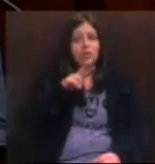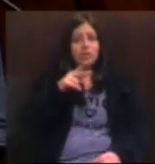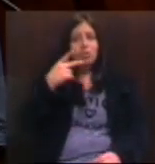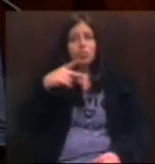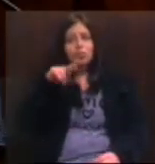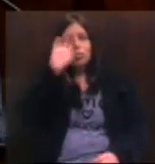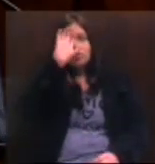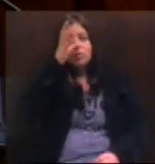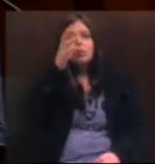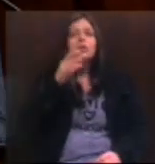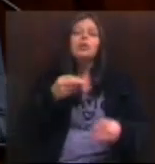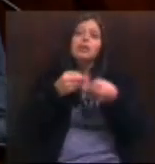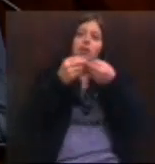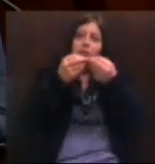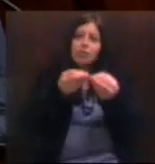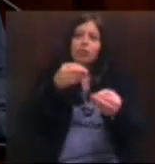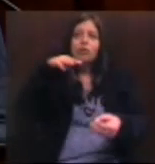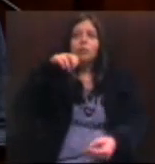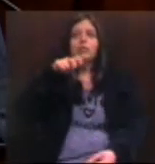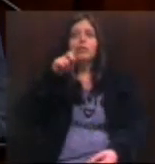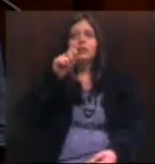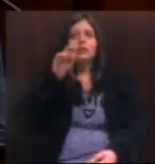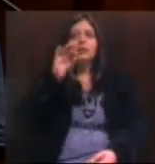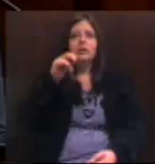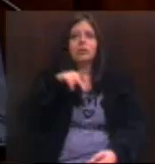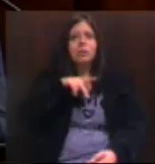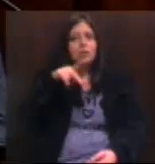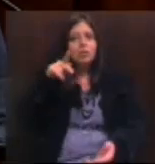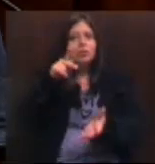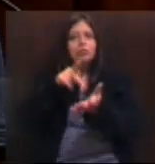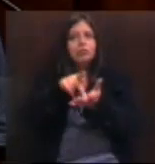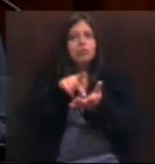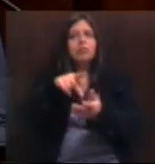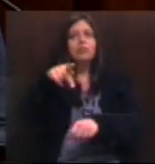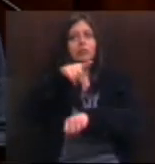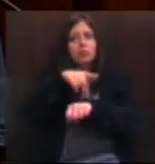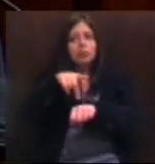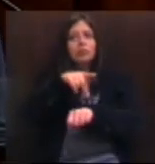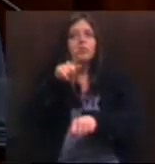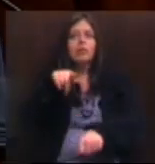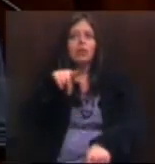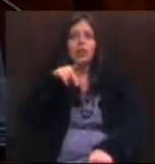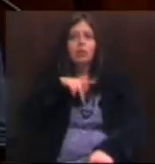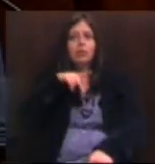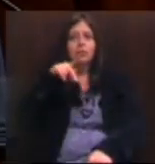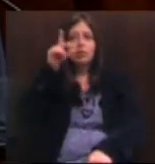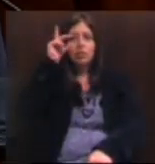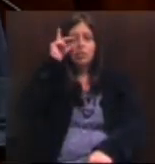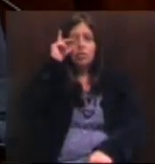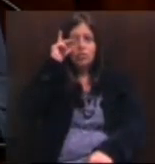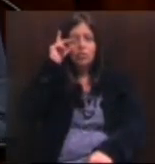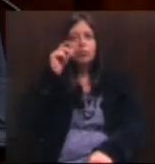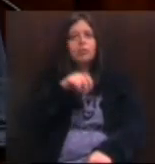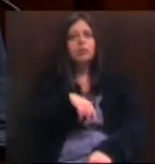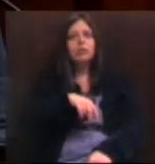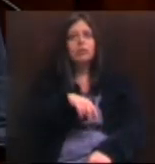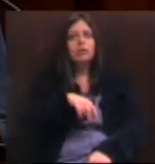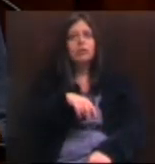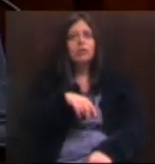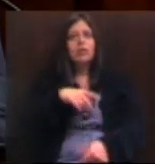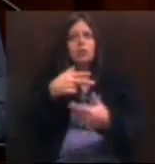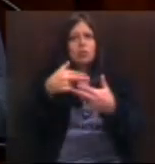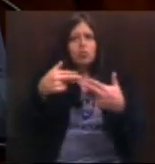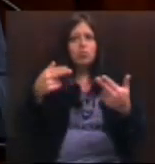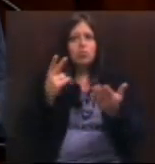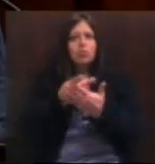sua decisão e devolva o mandato da presidente legítima desse país, que é a presidente Dilma Rousseff. Os fatos